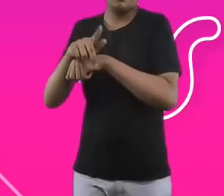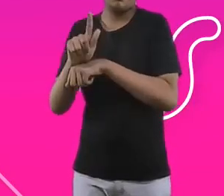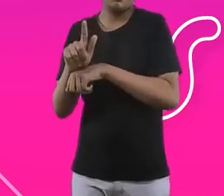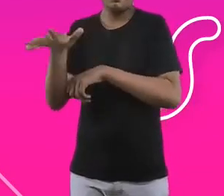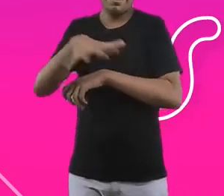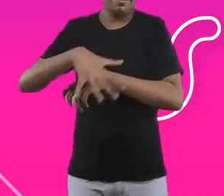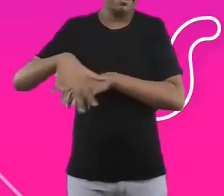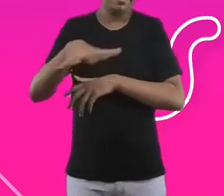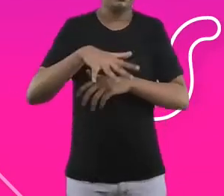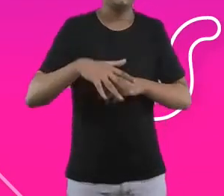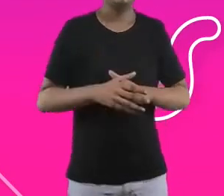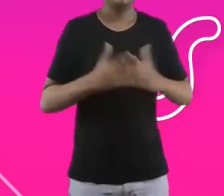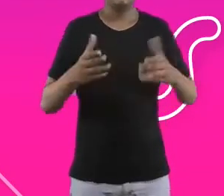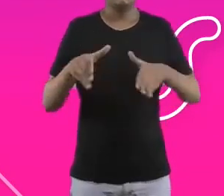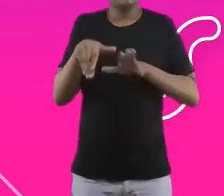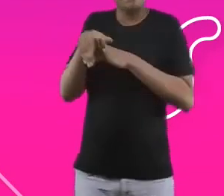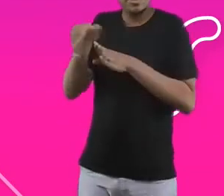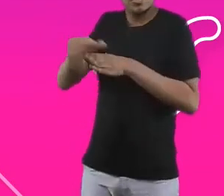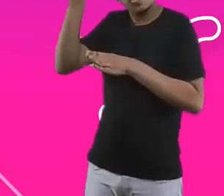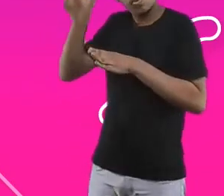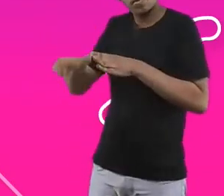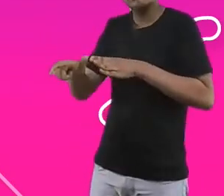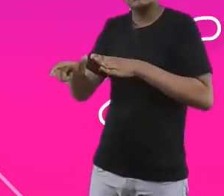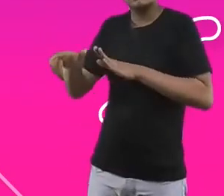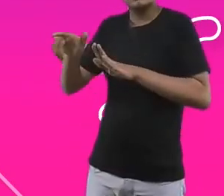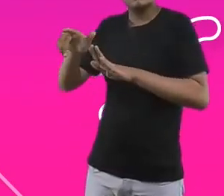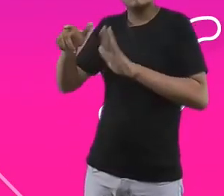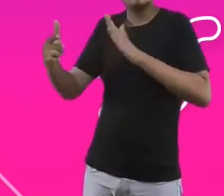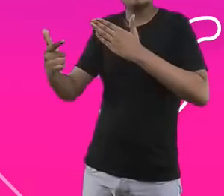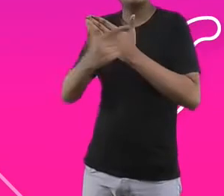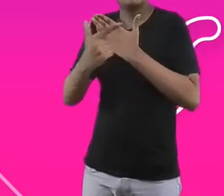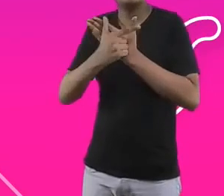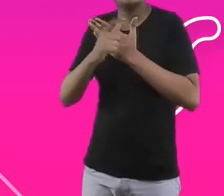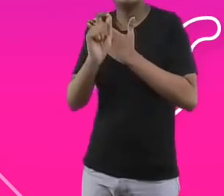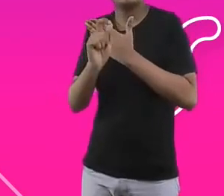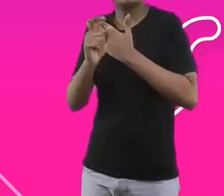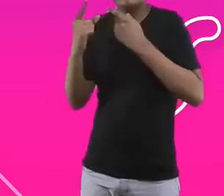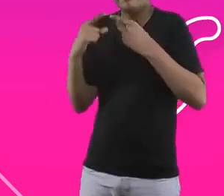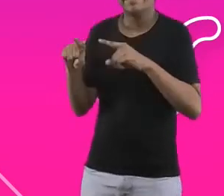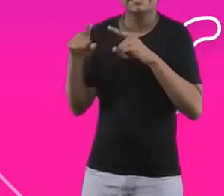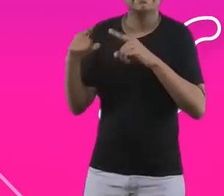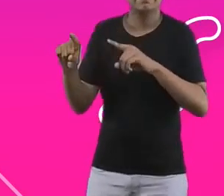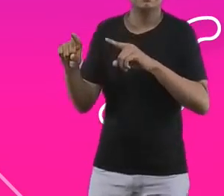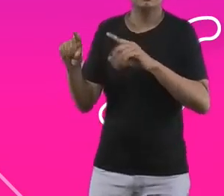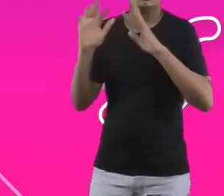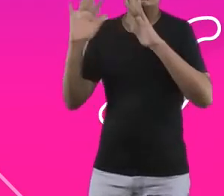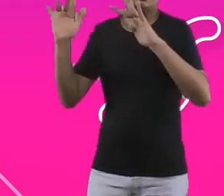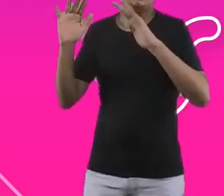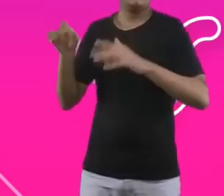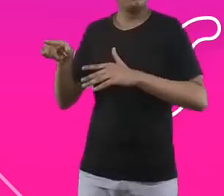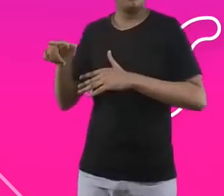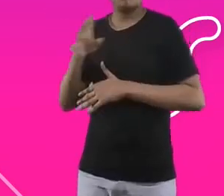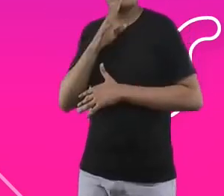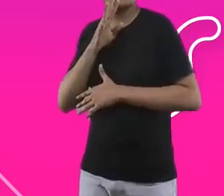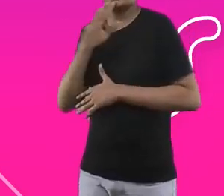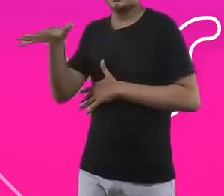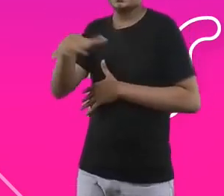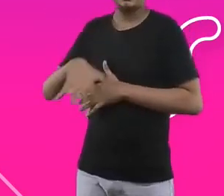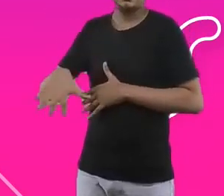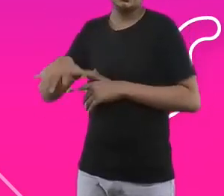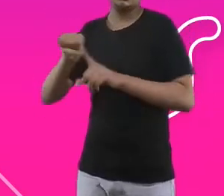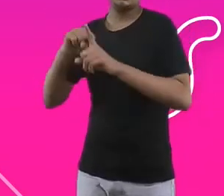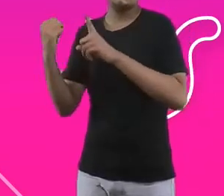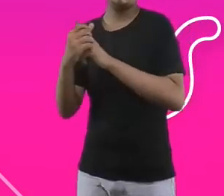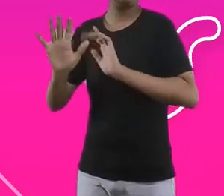que vai ali para aquela organização, ele tem um papel de inspirar e provocar, porque ele não é um conhecedor da área social, mas ele tem